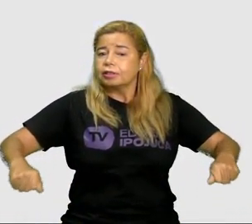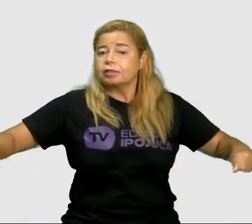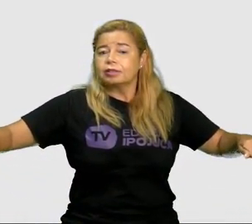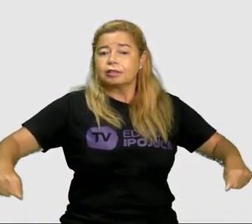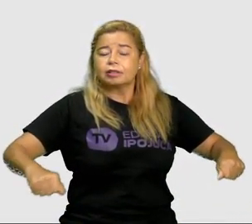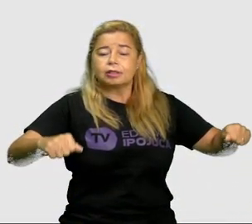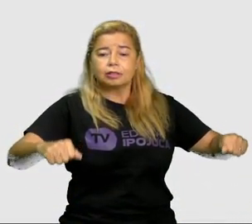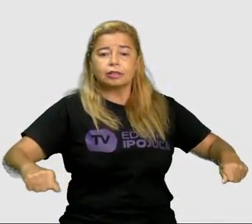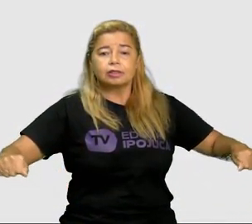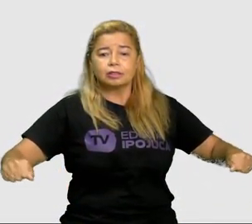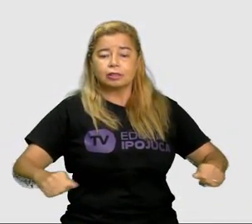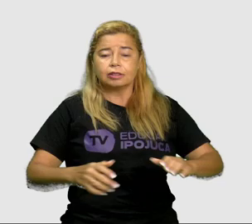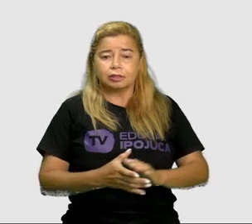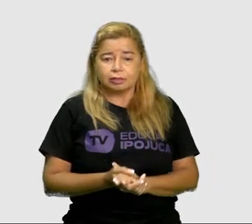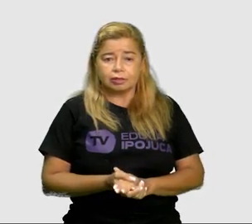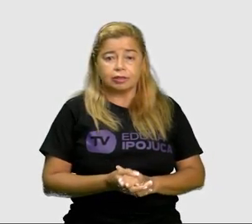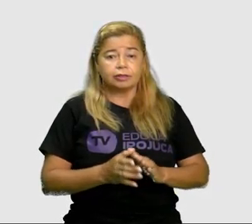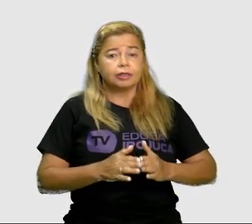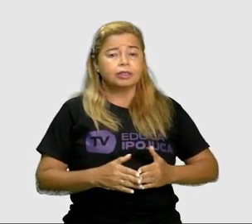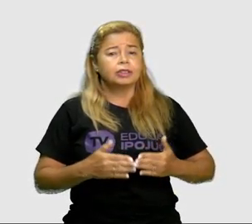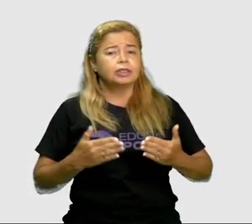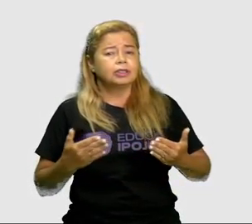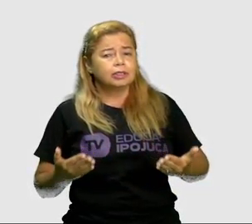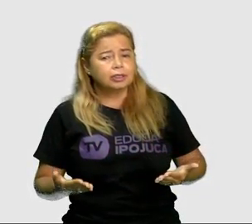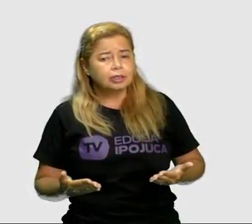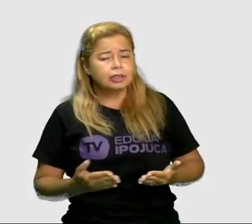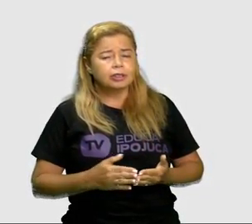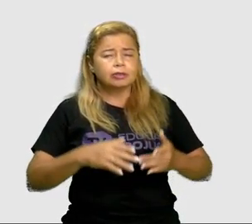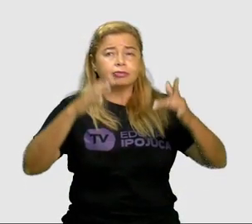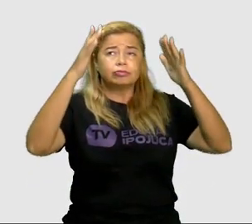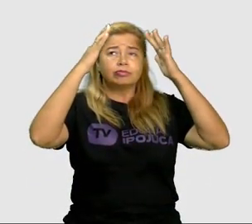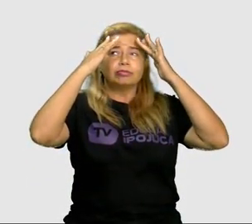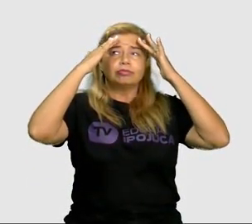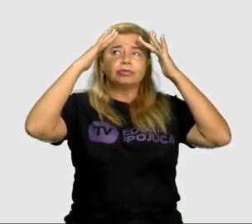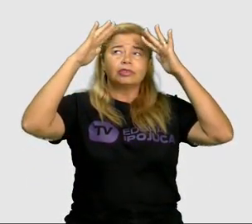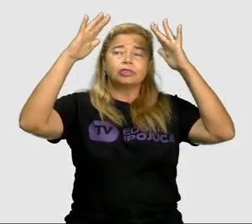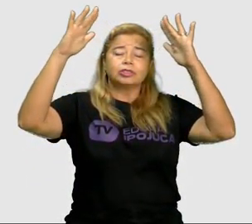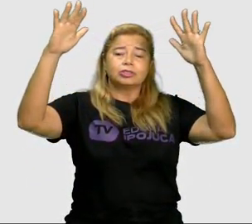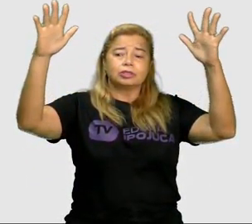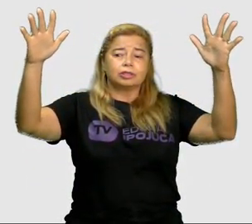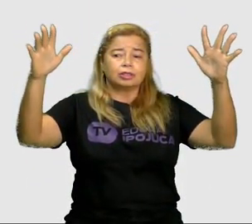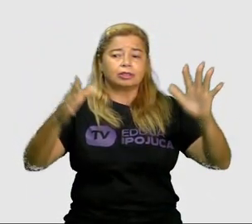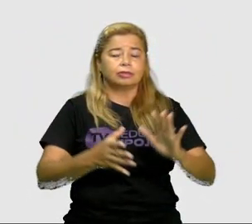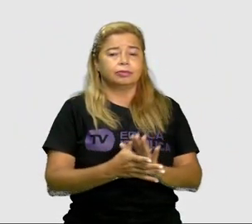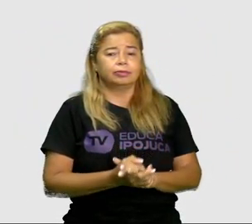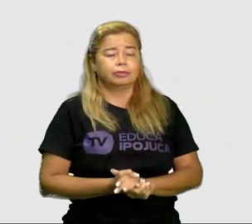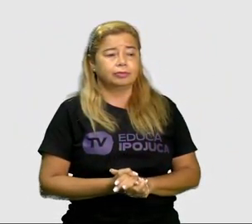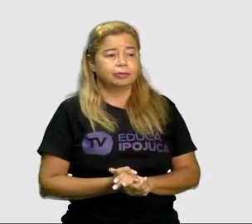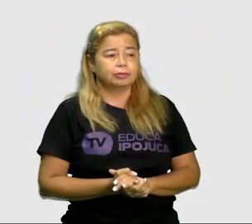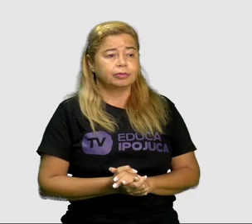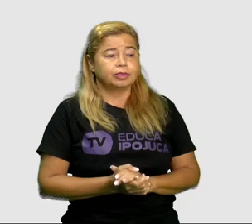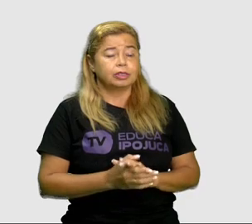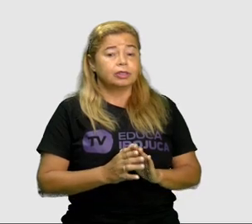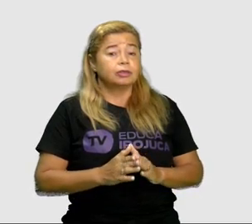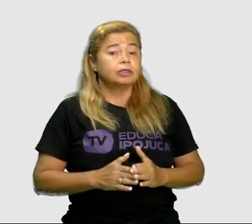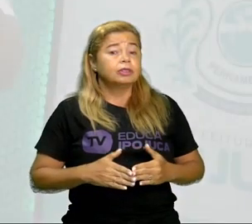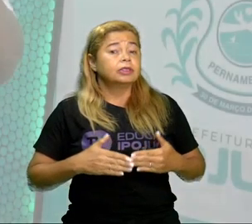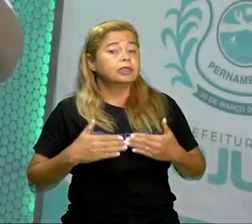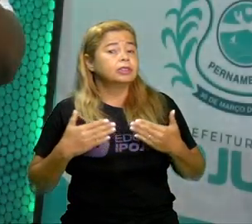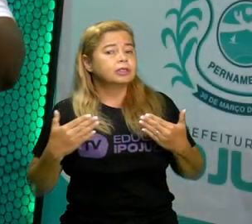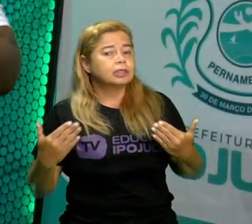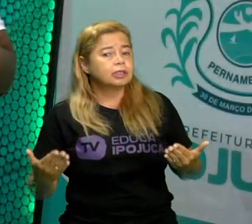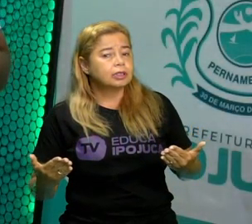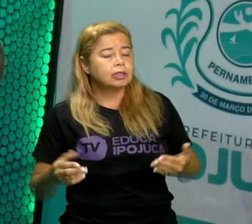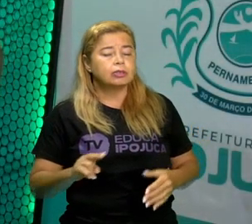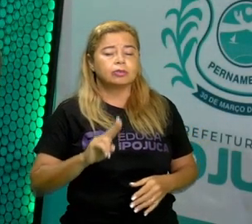podemos mergulhar no mundo da imaginação. Então, quando utilizamos a